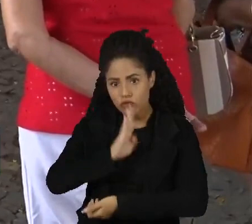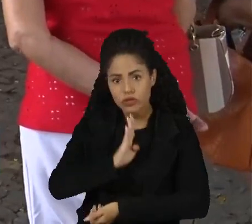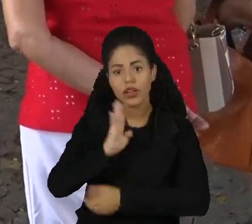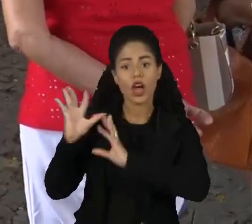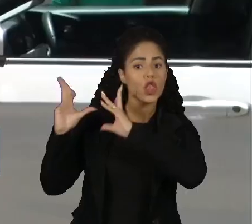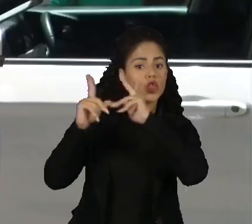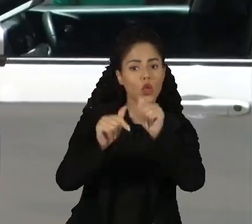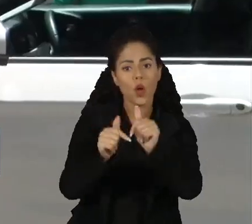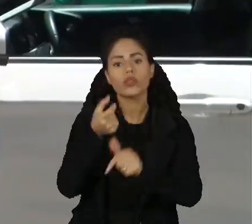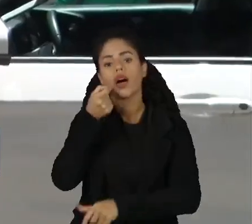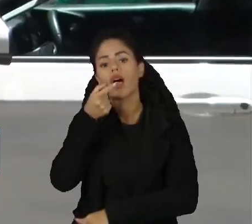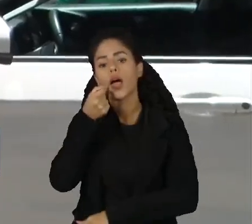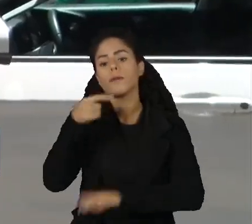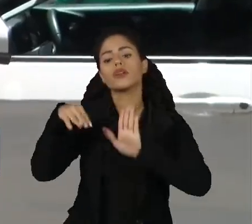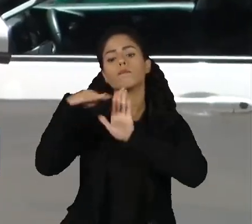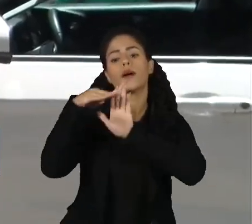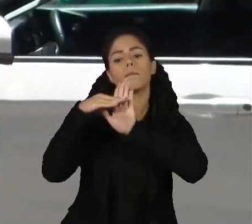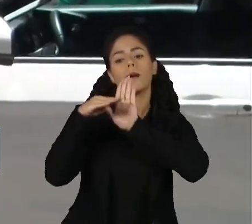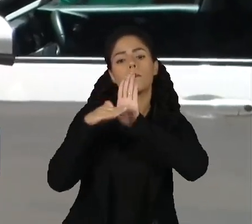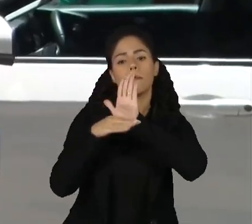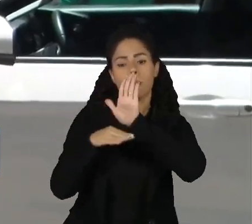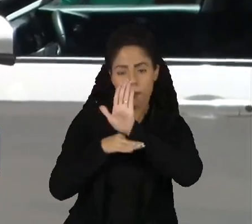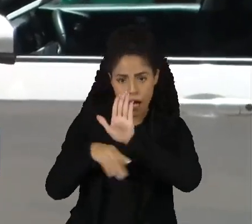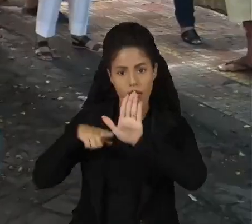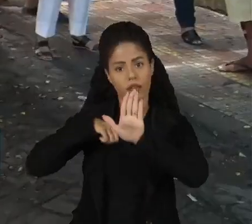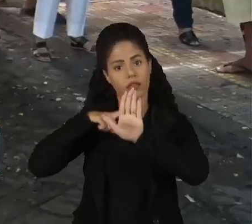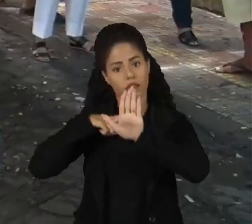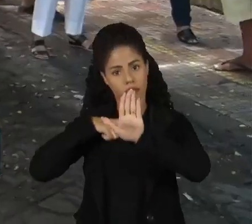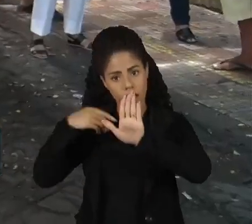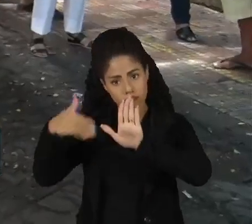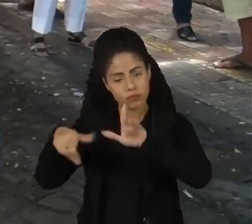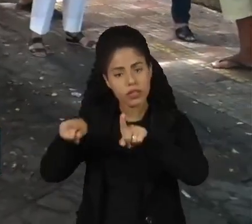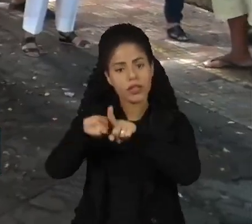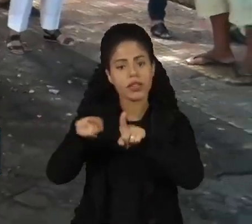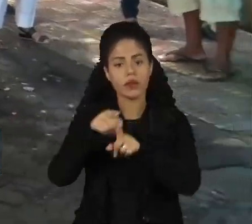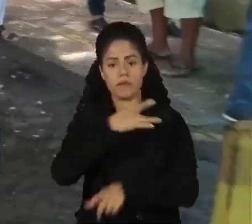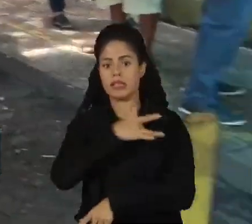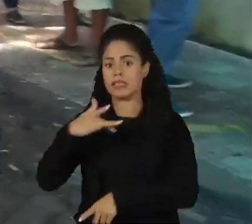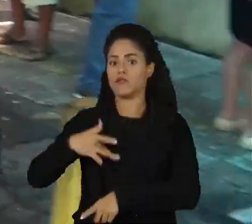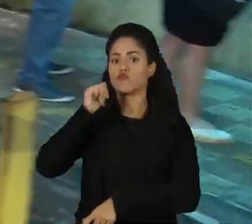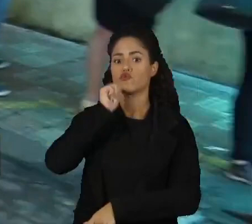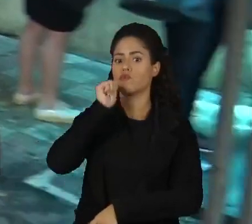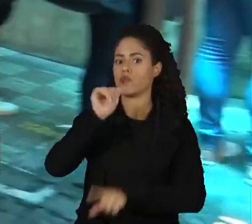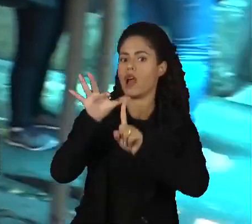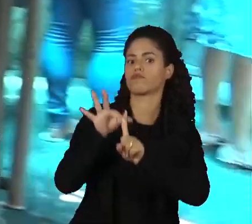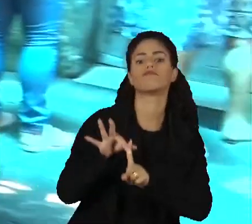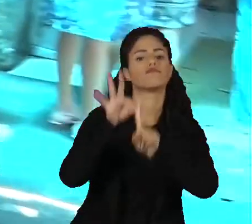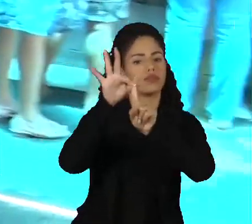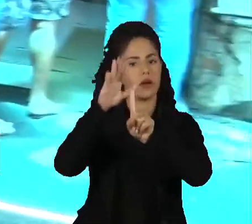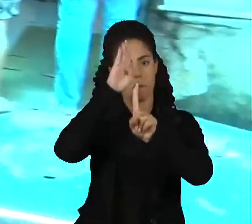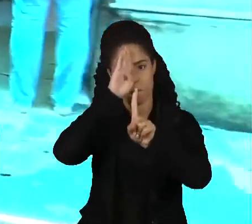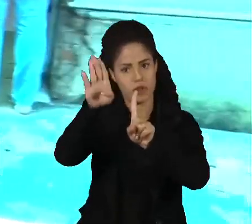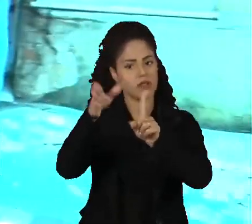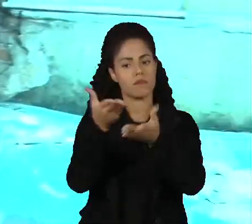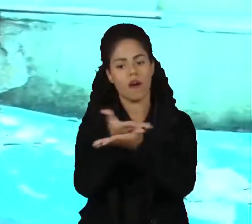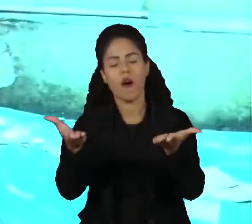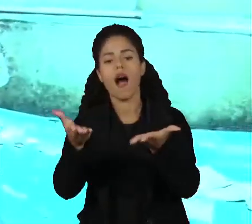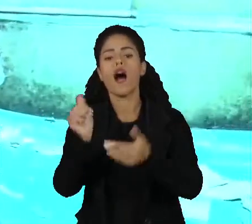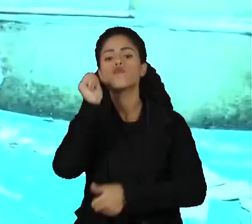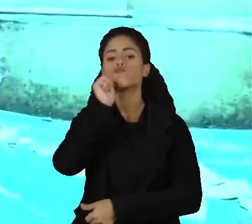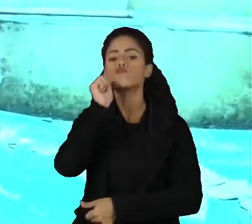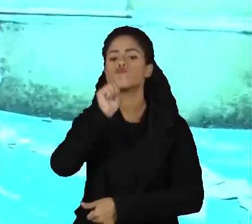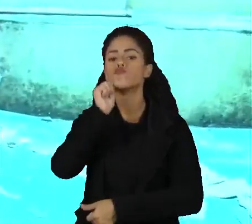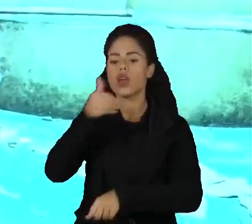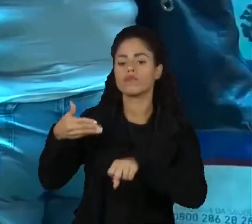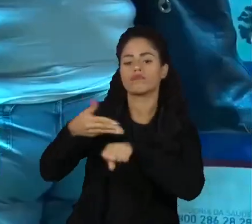todos os remédios oferecidos pelo programa Farmácia Popular. A saúde da mulher terá prioridade. Elas passam a ter acesso